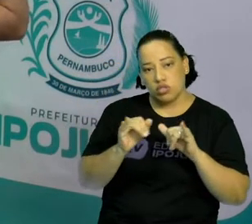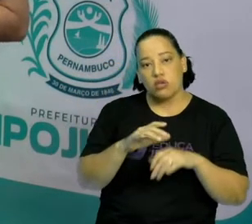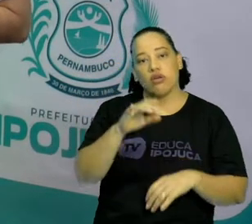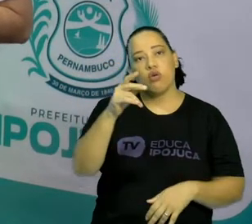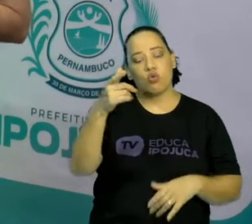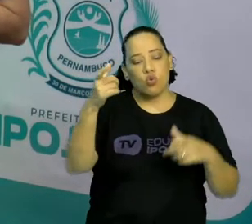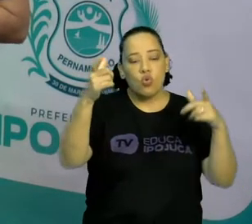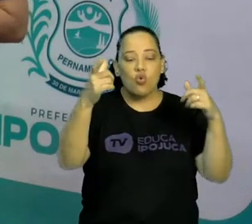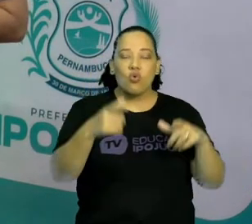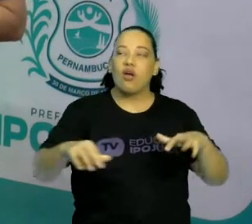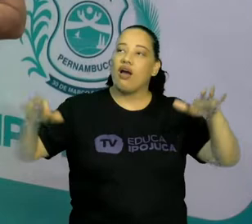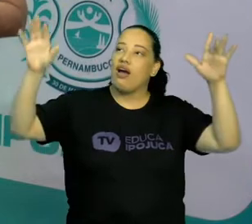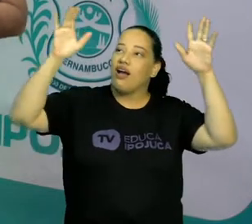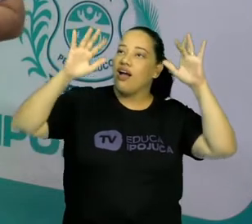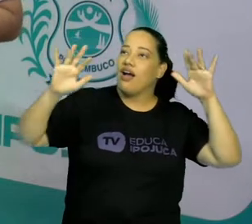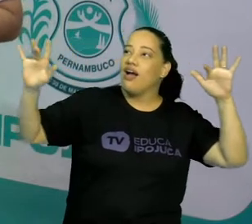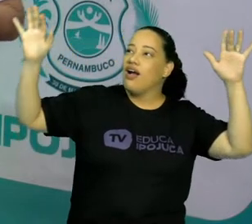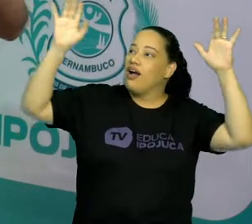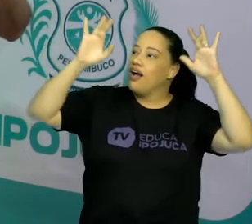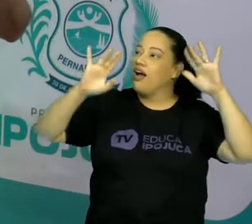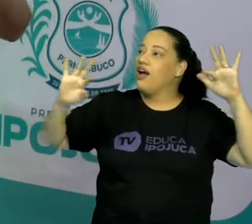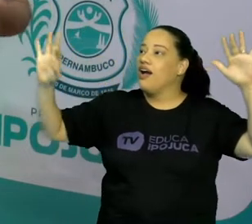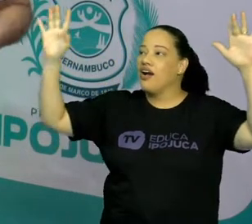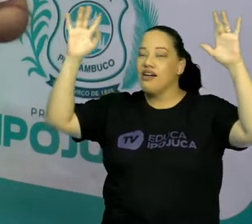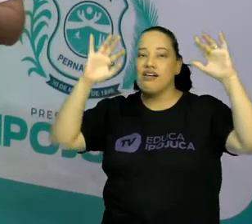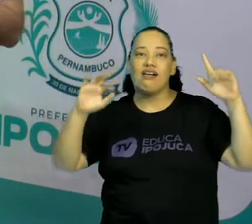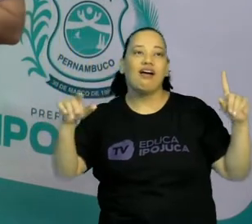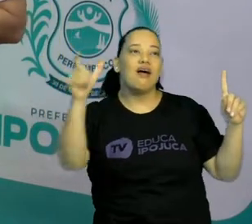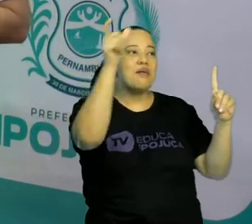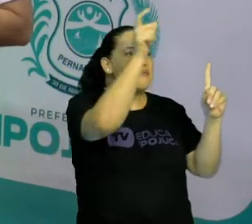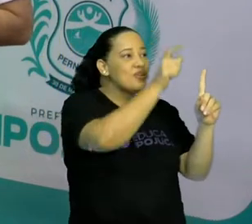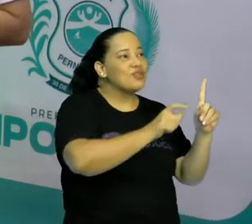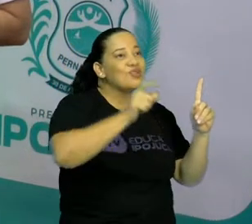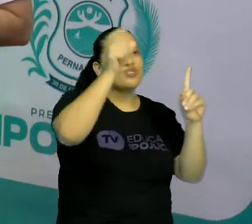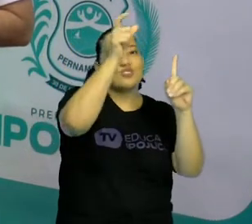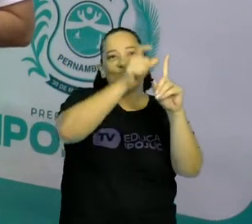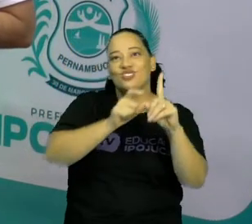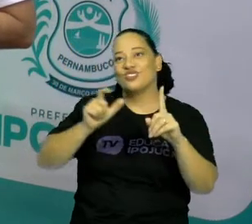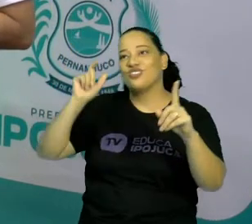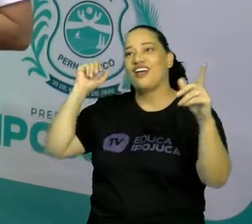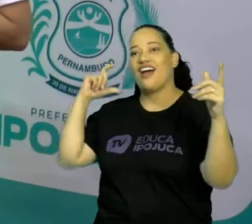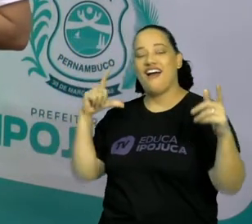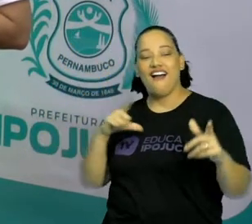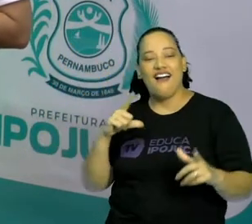onde os personagens vivem diversas aventuras.